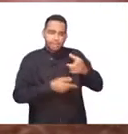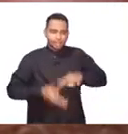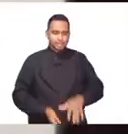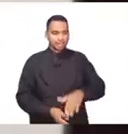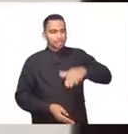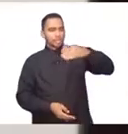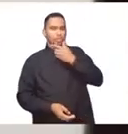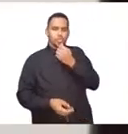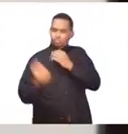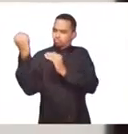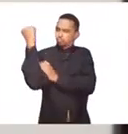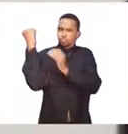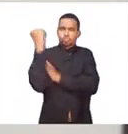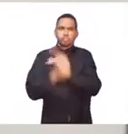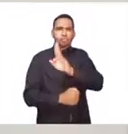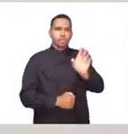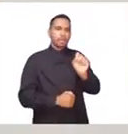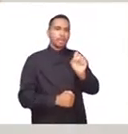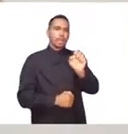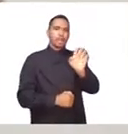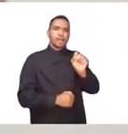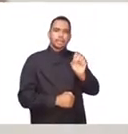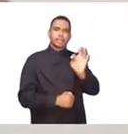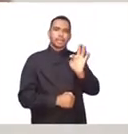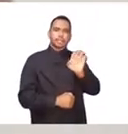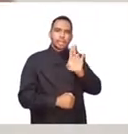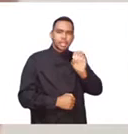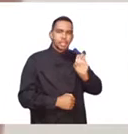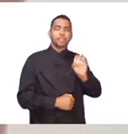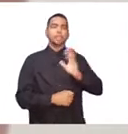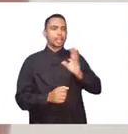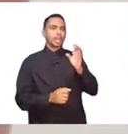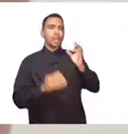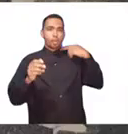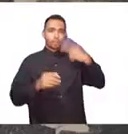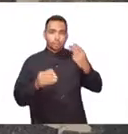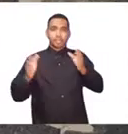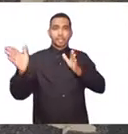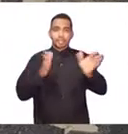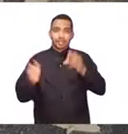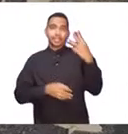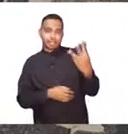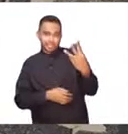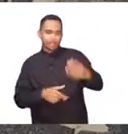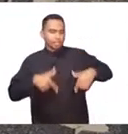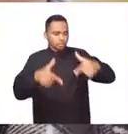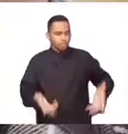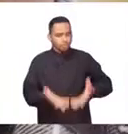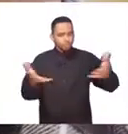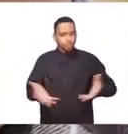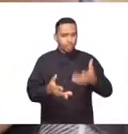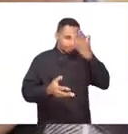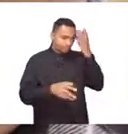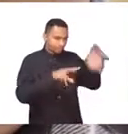trabalhador. Lá nasceu e se criou um cabra retado, chamado Astério Barbosa Tinoco. Ele foi vereador da cidade por três mandatos,